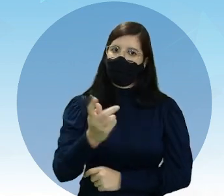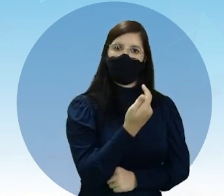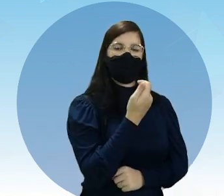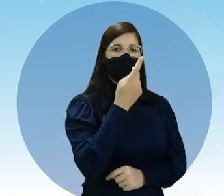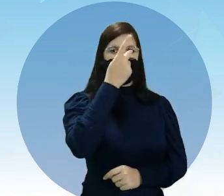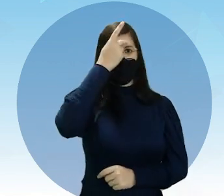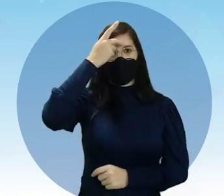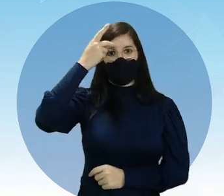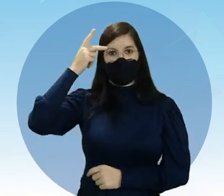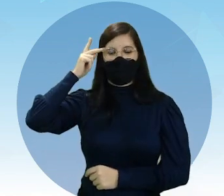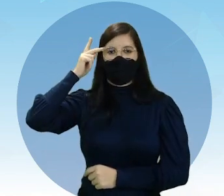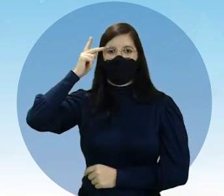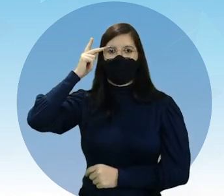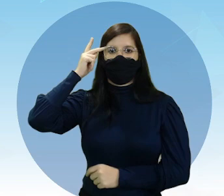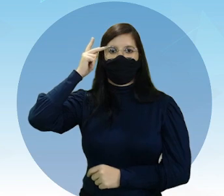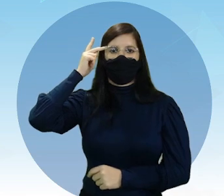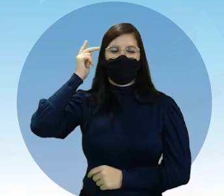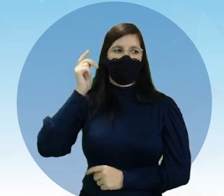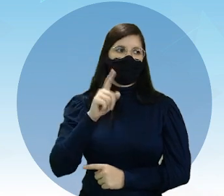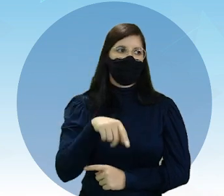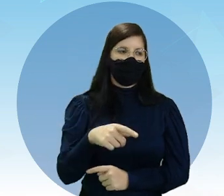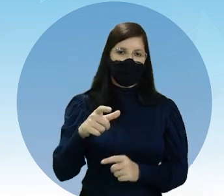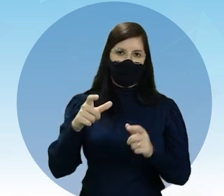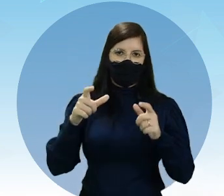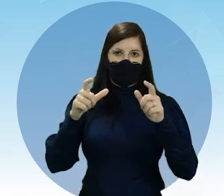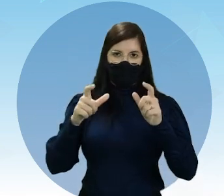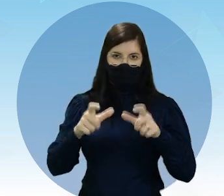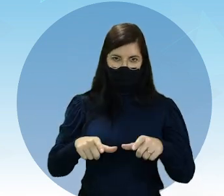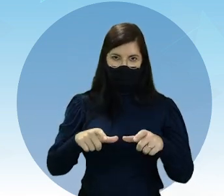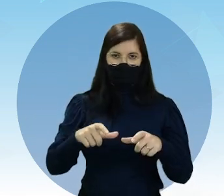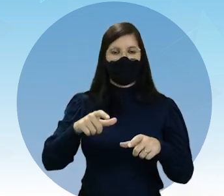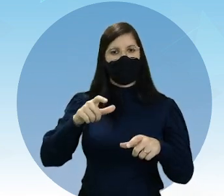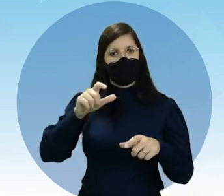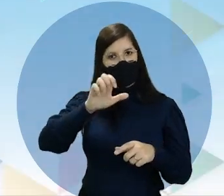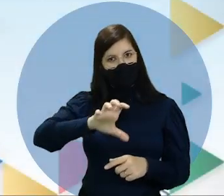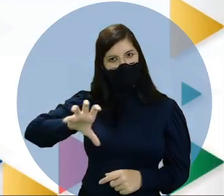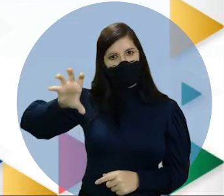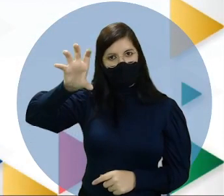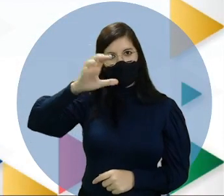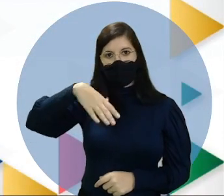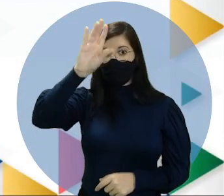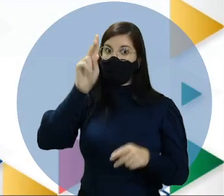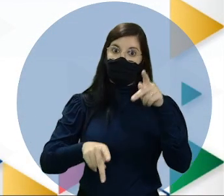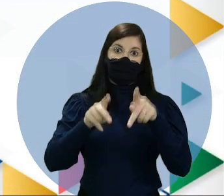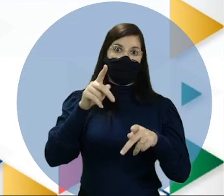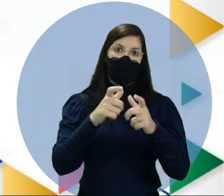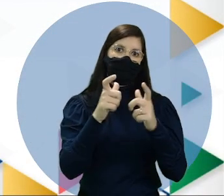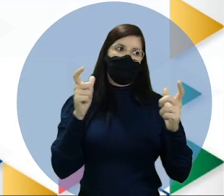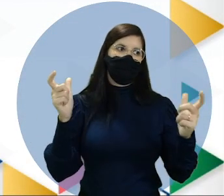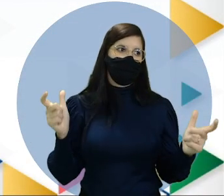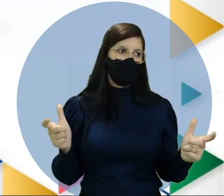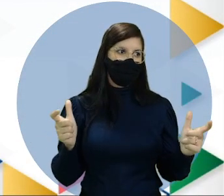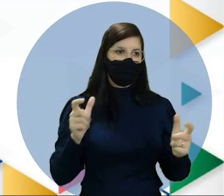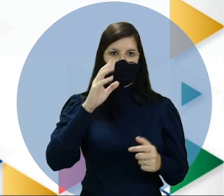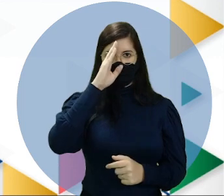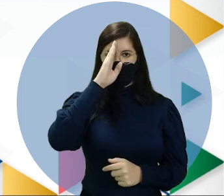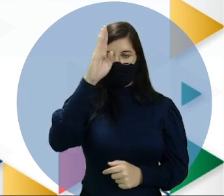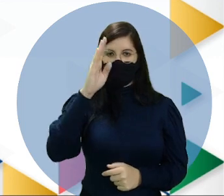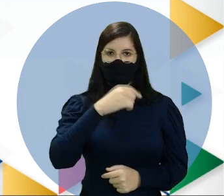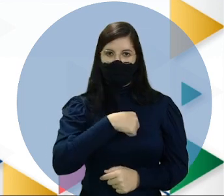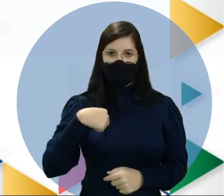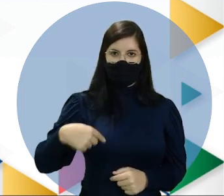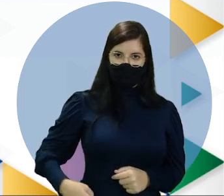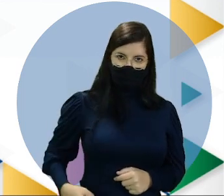habitantes. Esse aí é o continente mais populoso do planeta. Com destaque aí para a China,